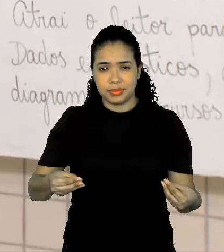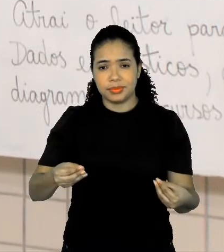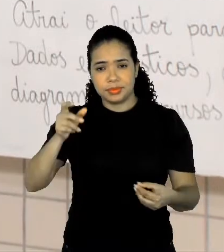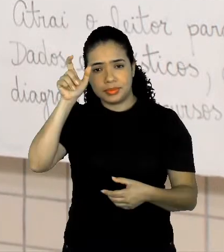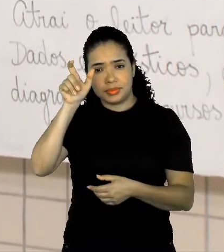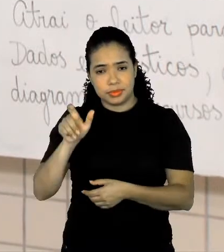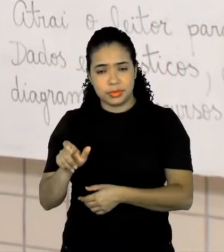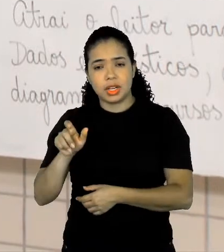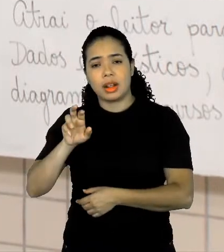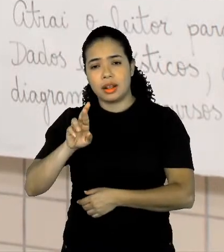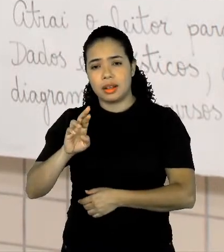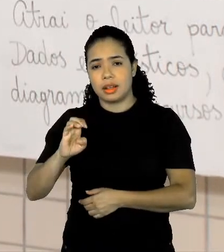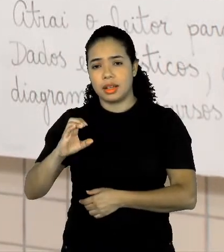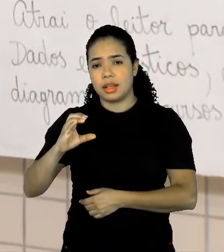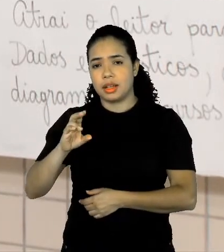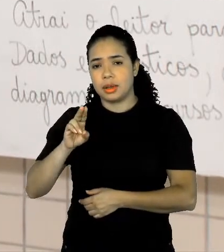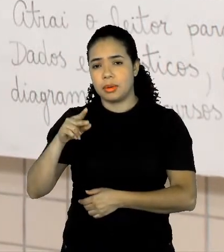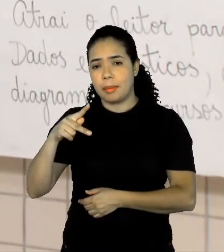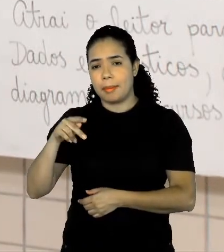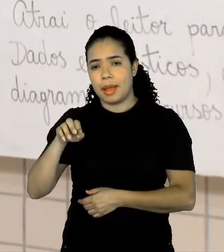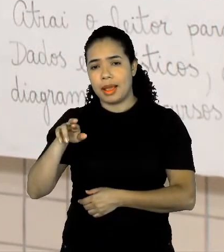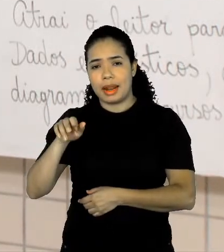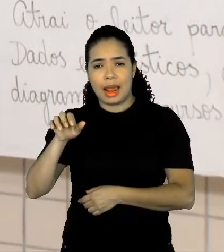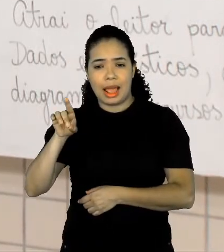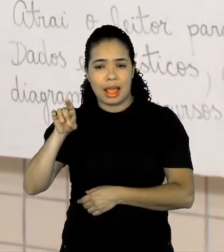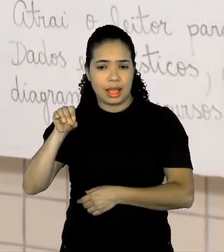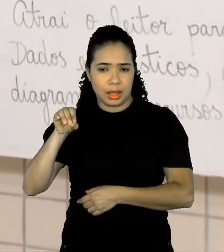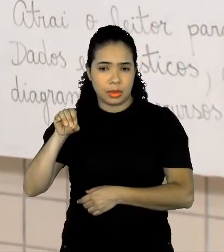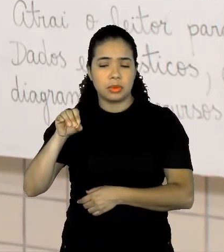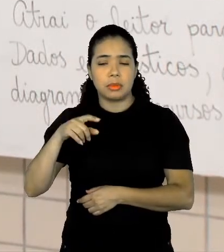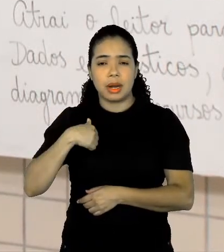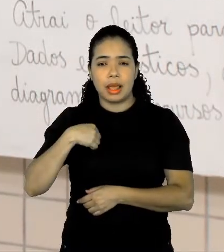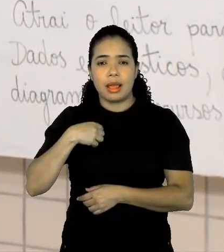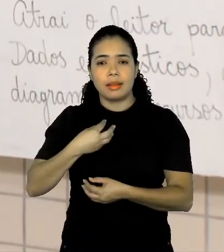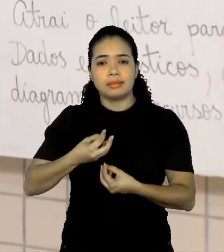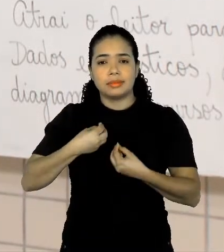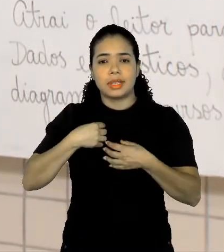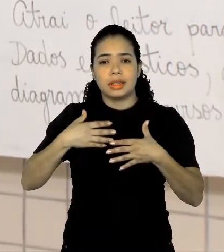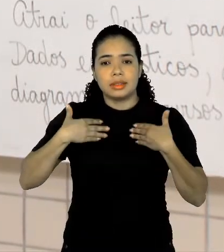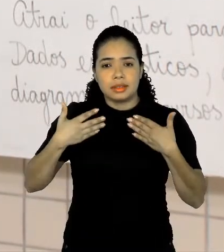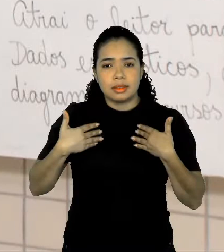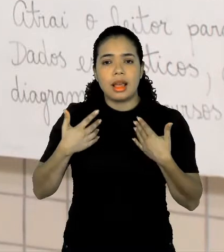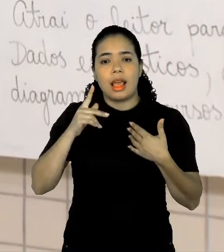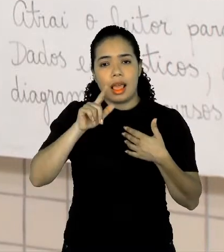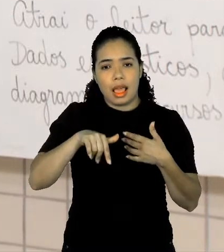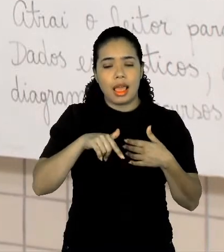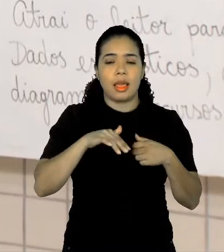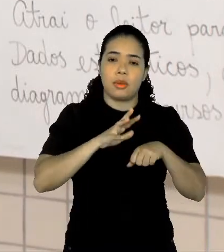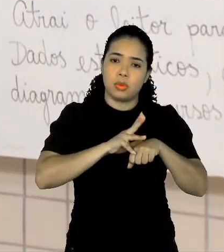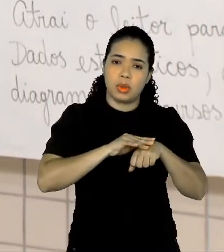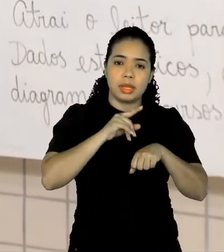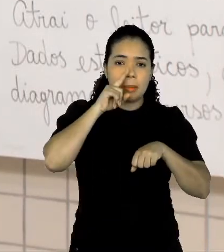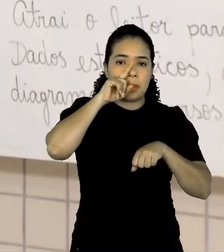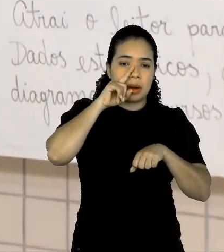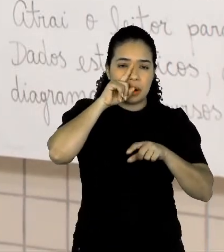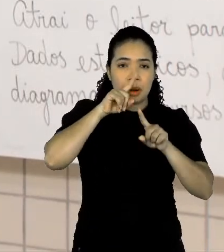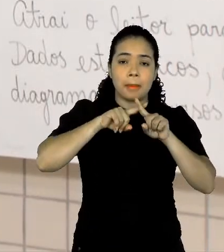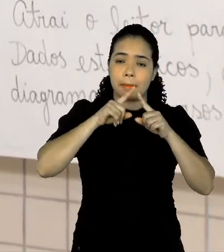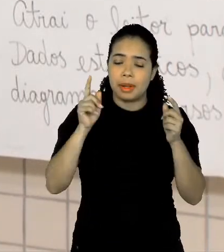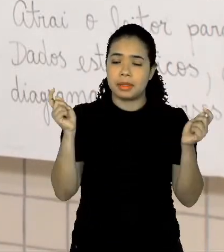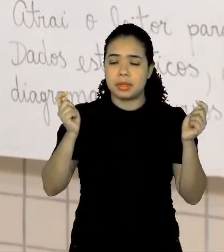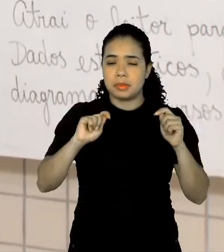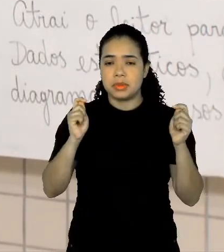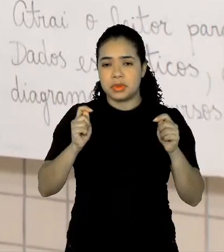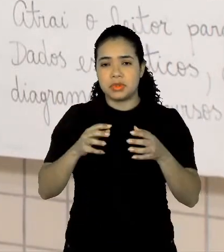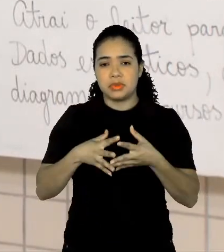sempre tá colocando agora os recuperados pra dar essa atenção de que é uma doença perigosa, mas ela pode ser recuperada